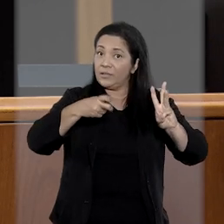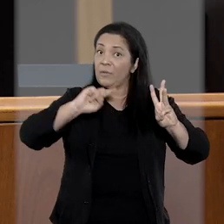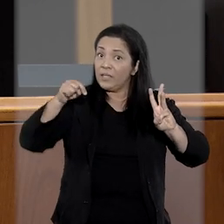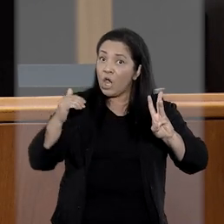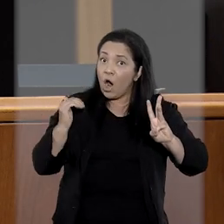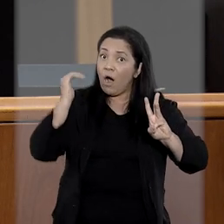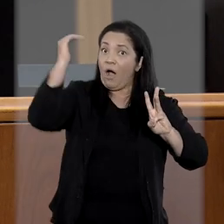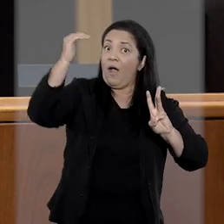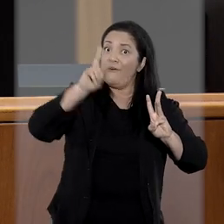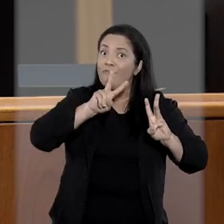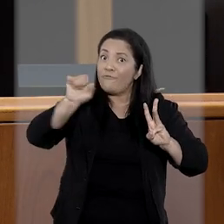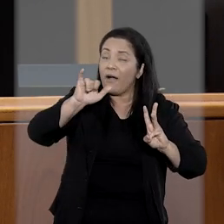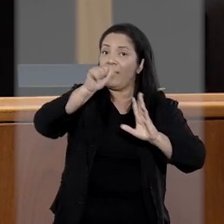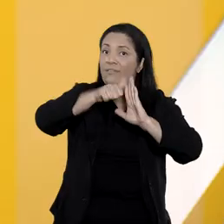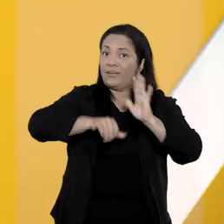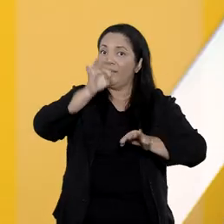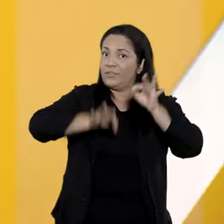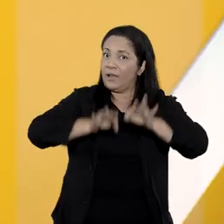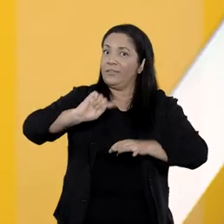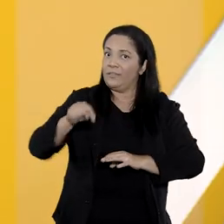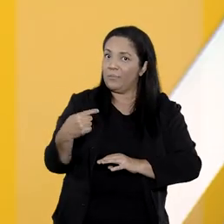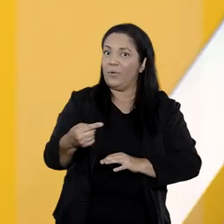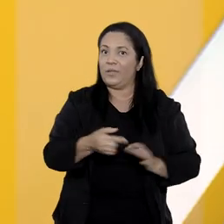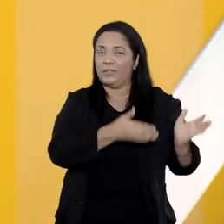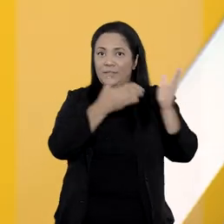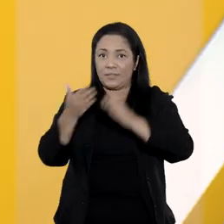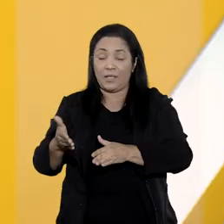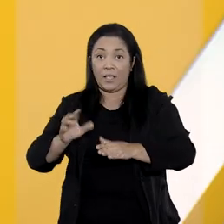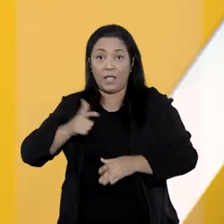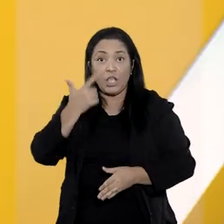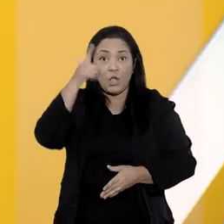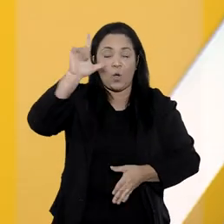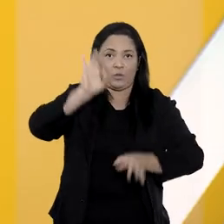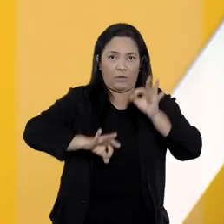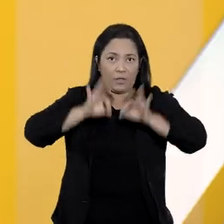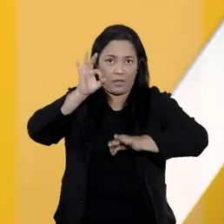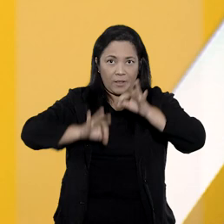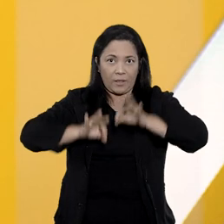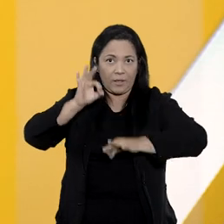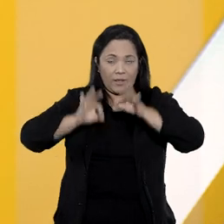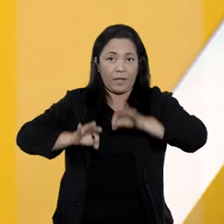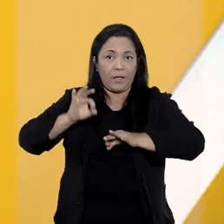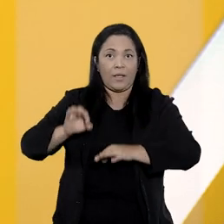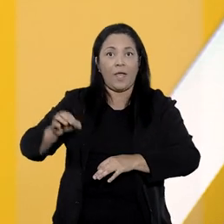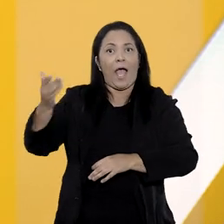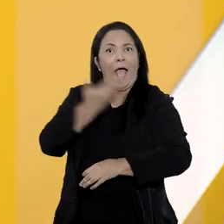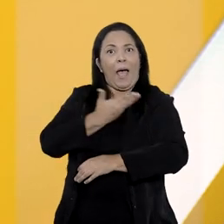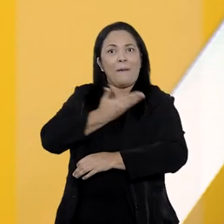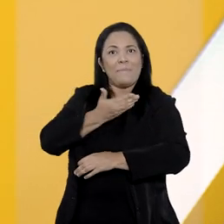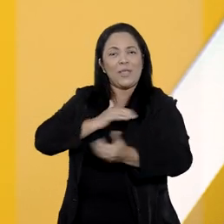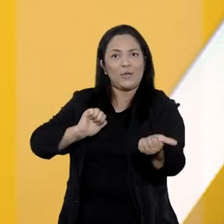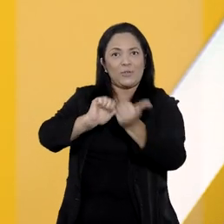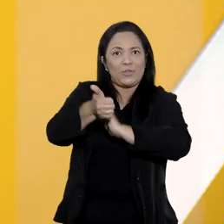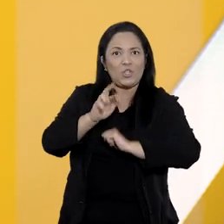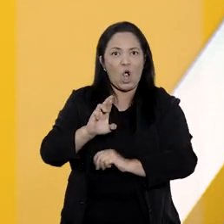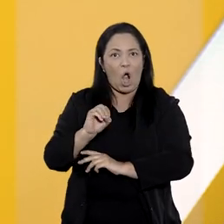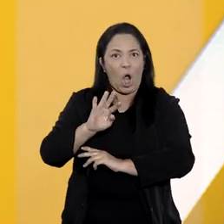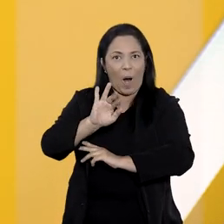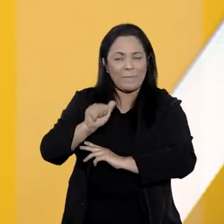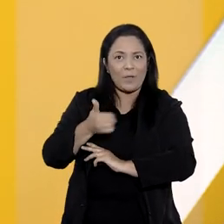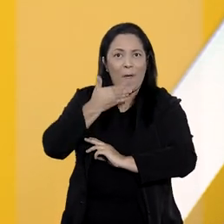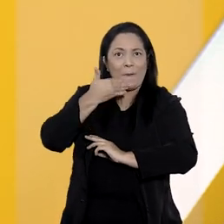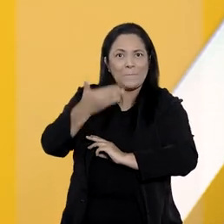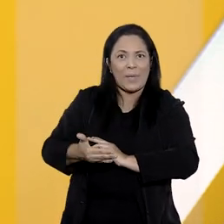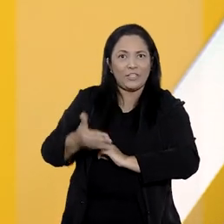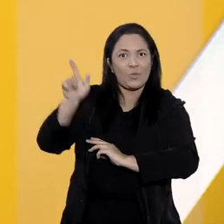pelas instâncias ordinárias. Em outro julgamento monocrático, foi negado o pedido de amigo de Robinho sobre